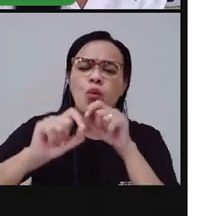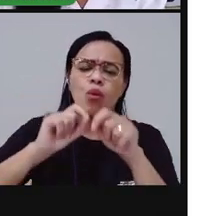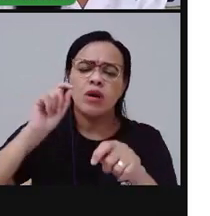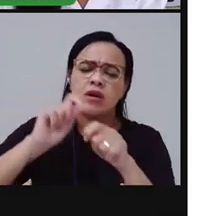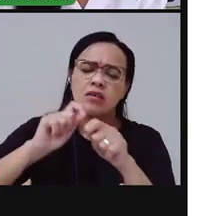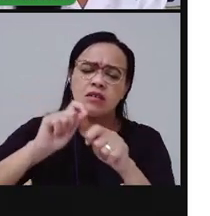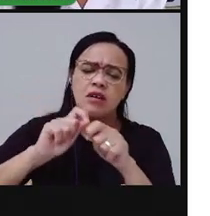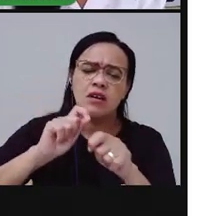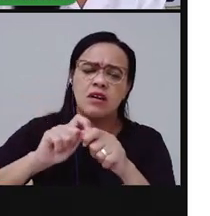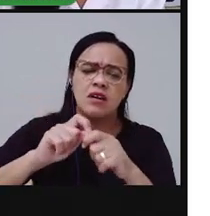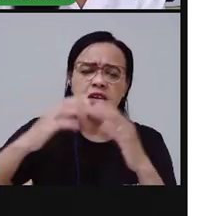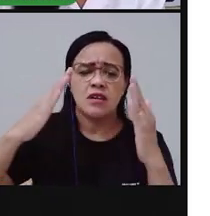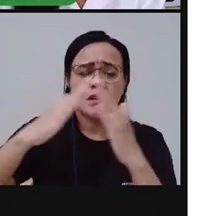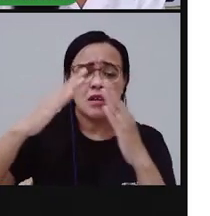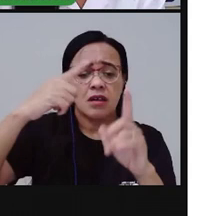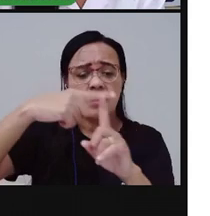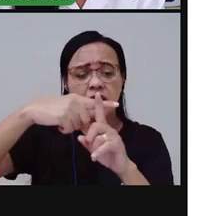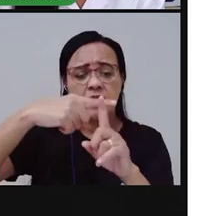igreja?